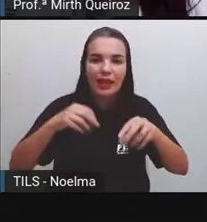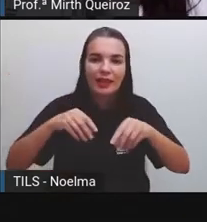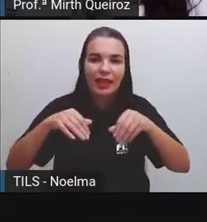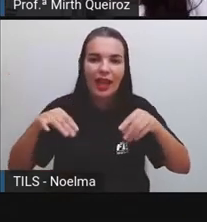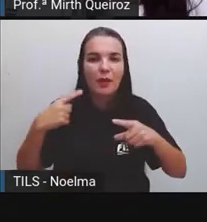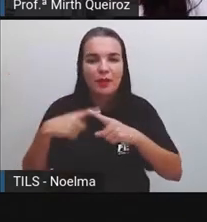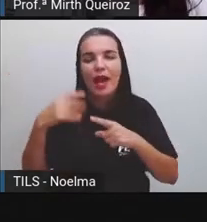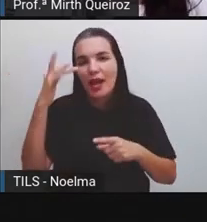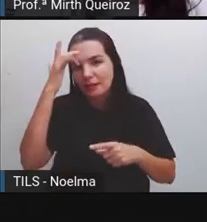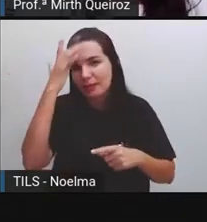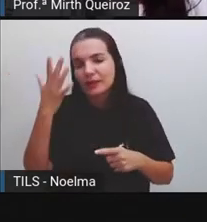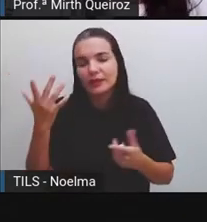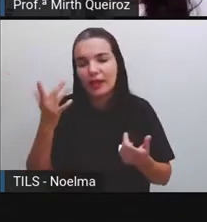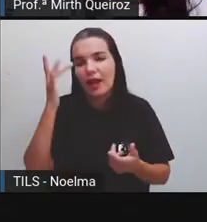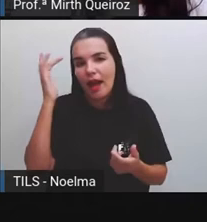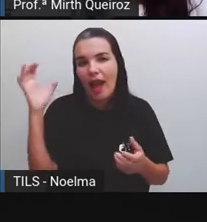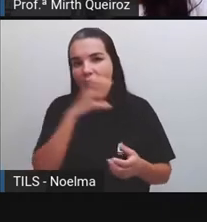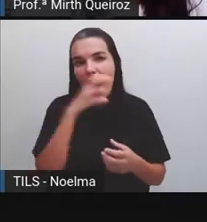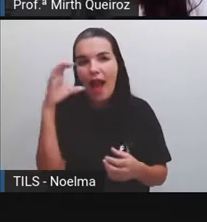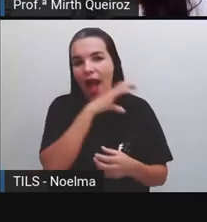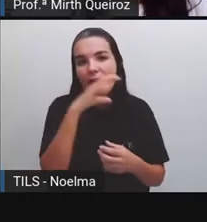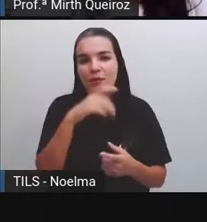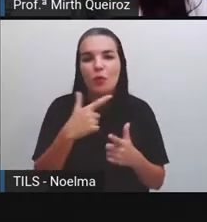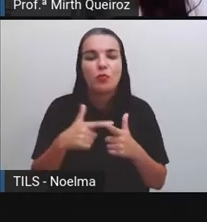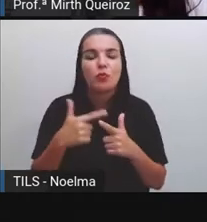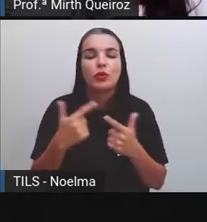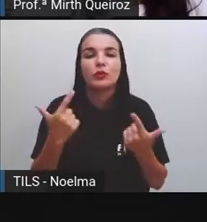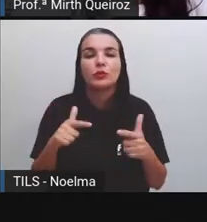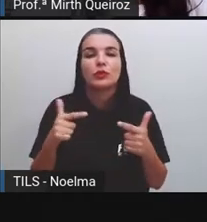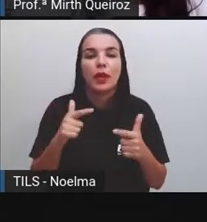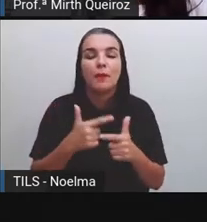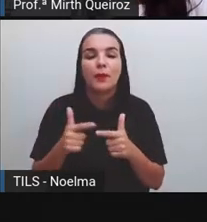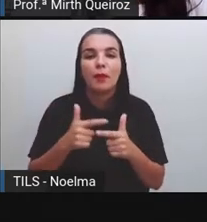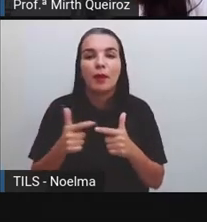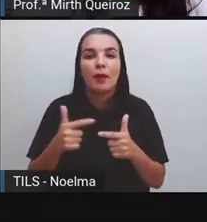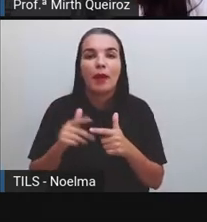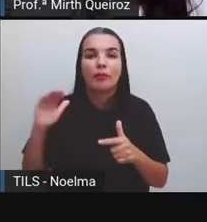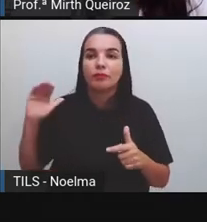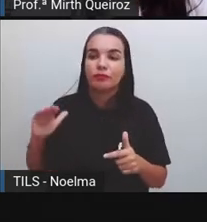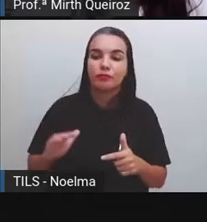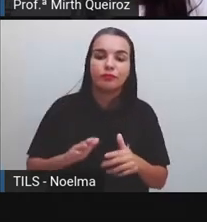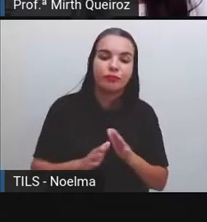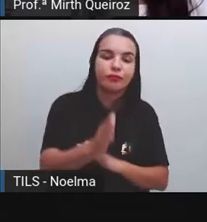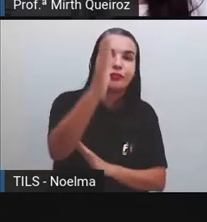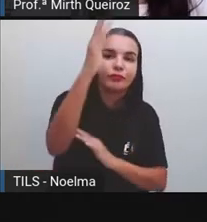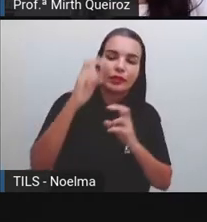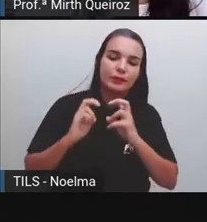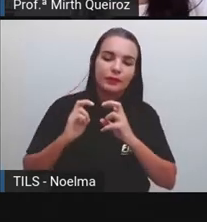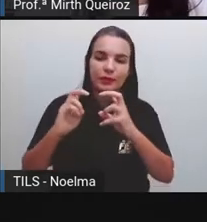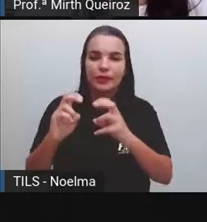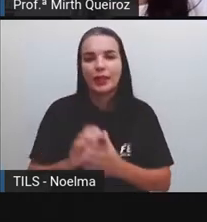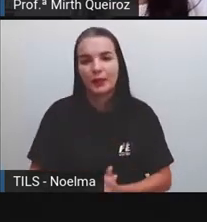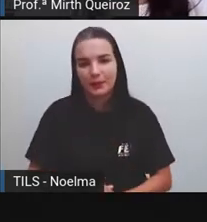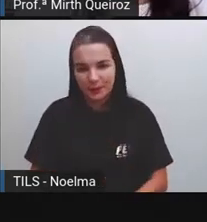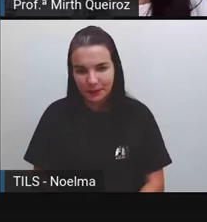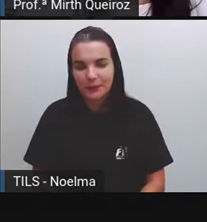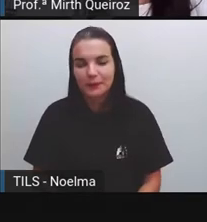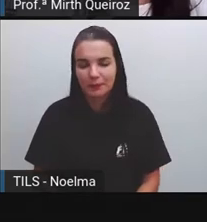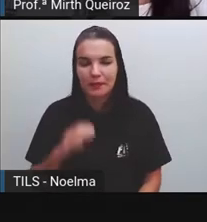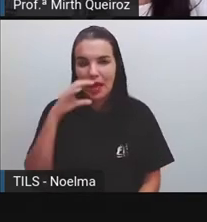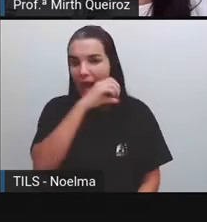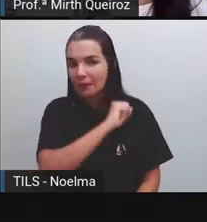mais rápido, né? Porque nós não temos problemas com o trânsito, uma vez que ele é o único, né? Meio de transporte